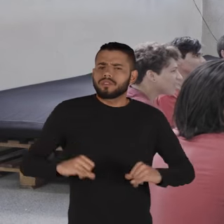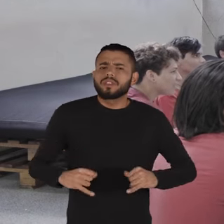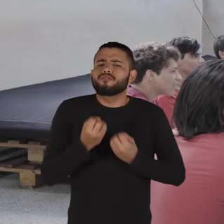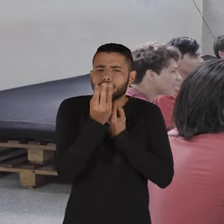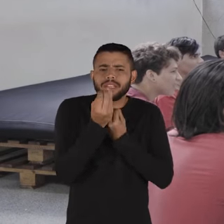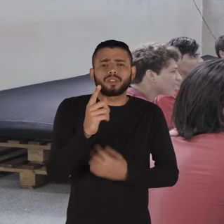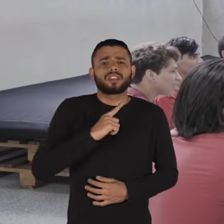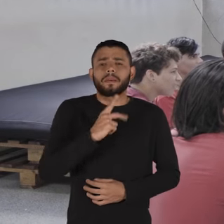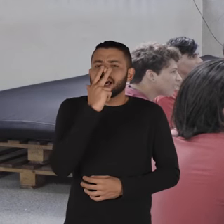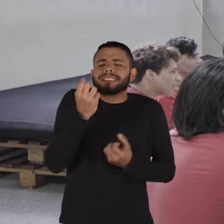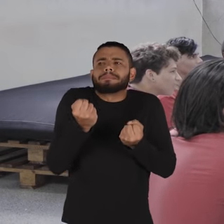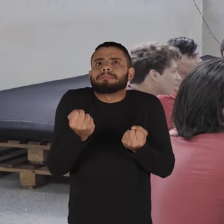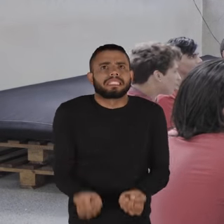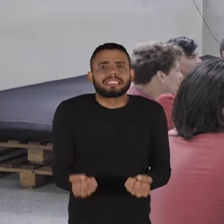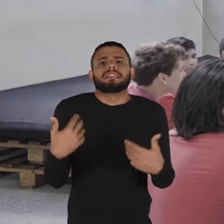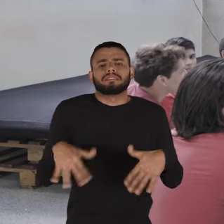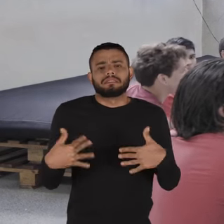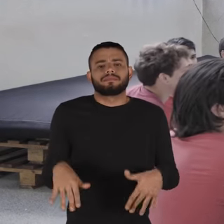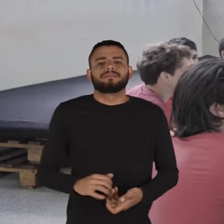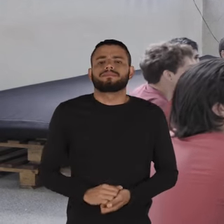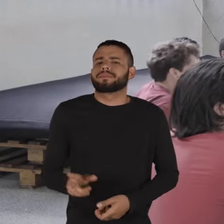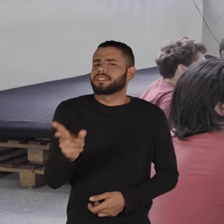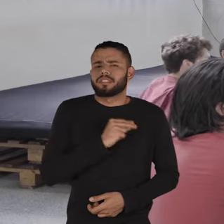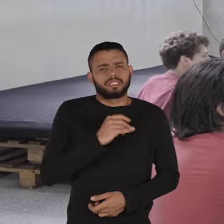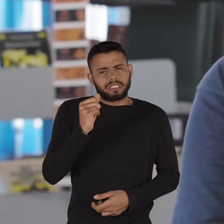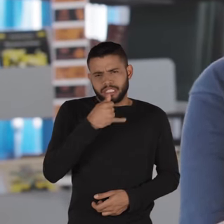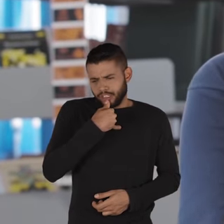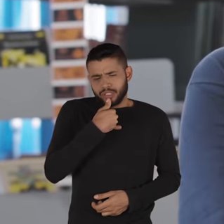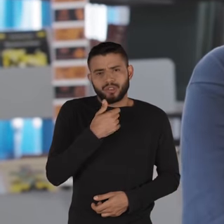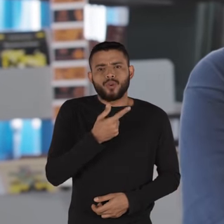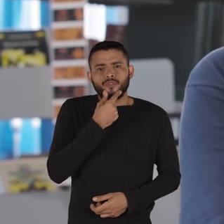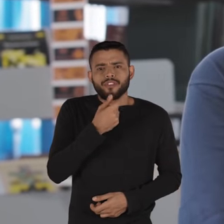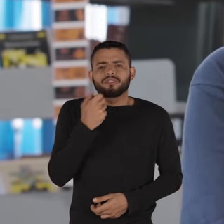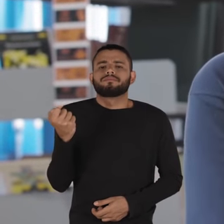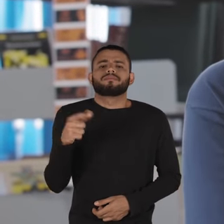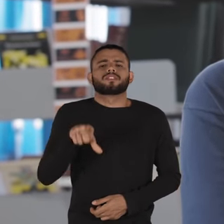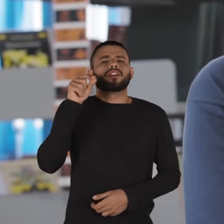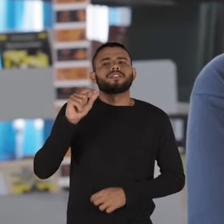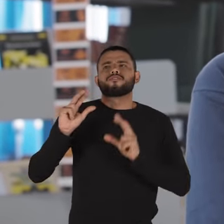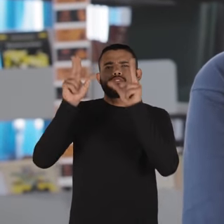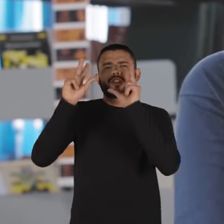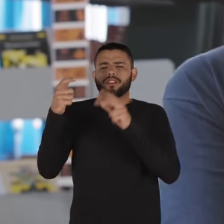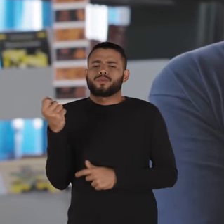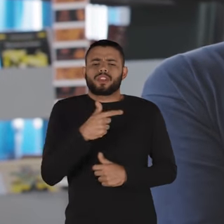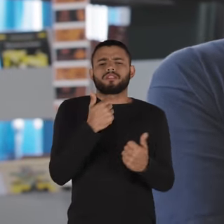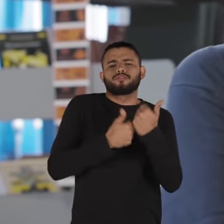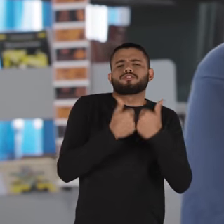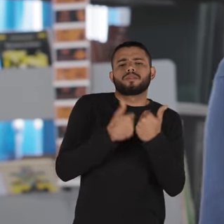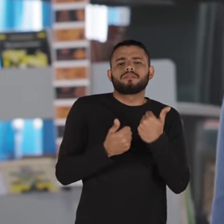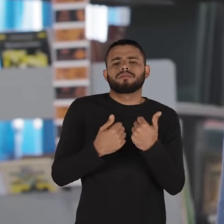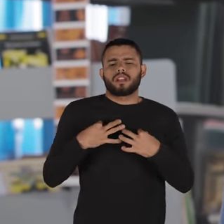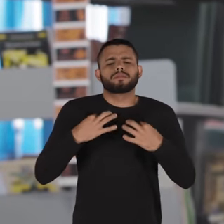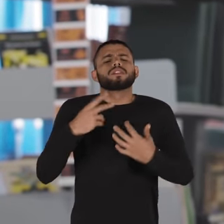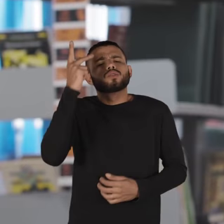porque a gente tem informação e está sendo mais pesado. Meu Deus, que decepção. Um filho que prefere bôlei do que futebol. Cadê